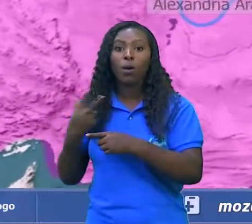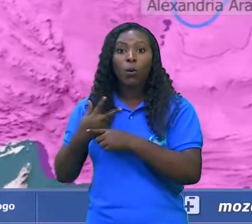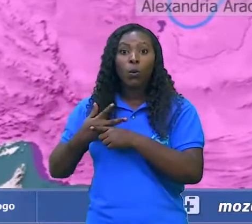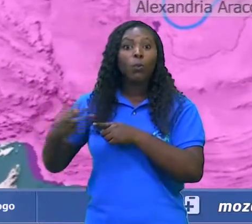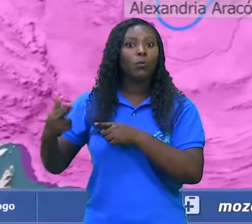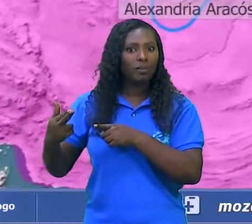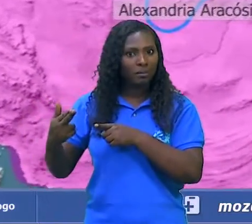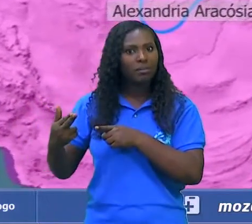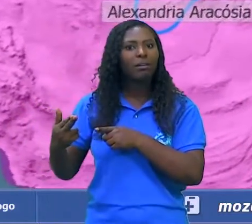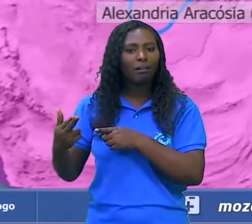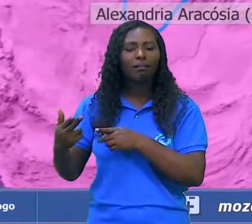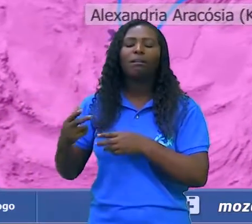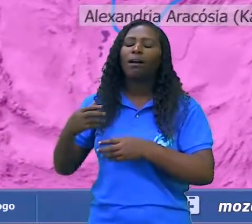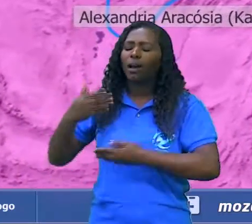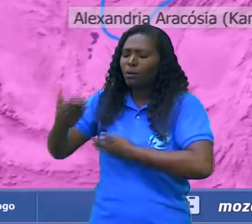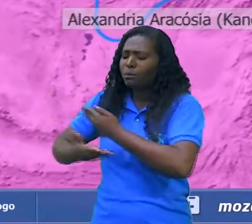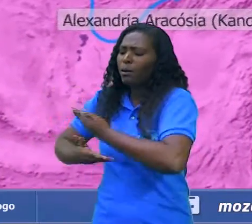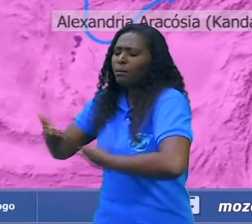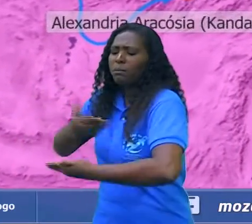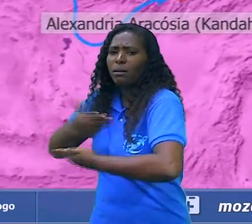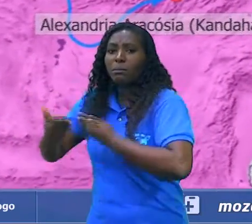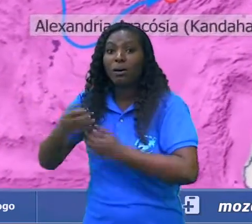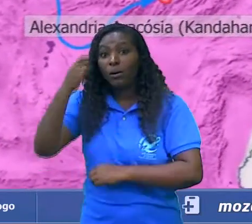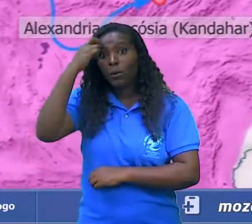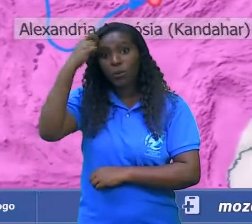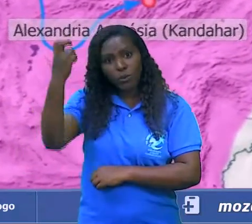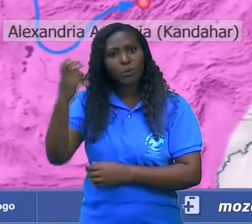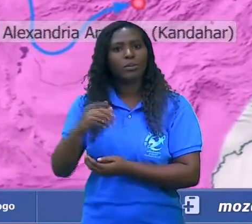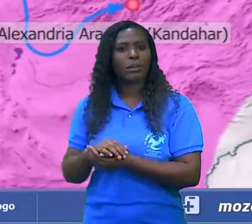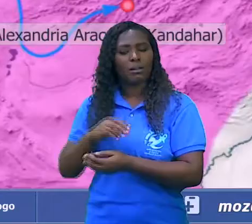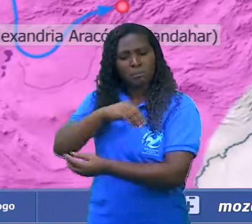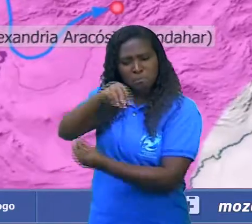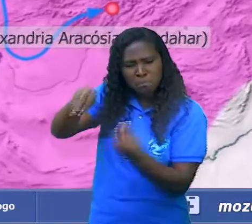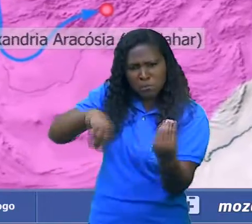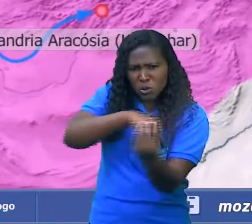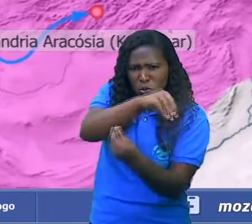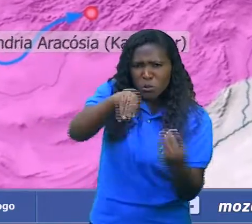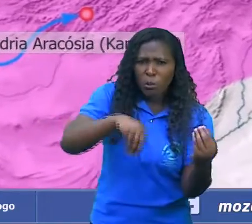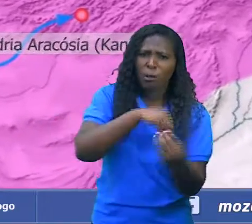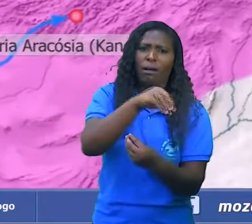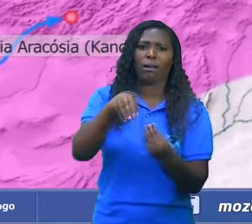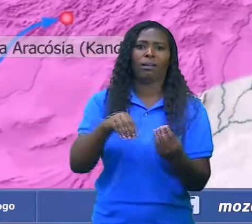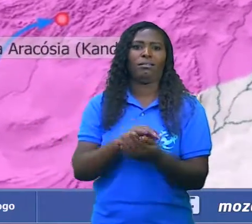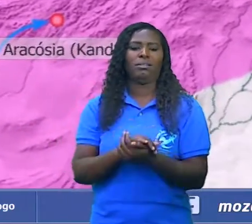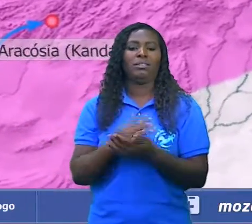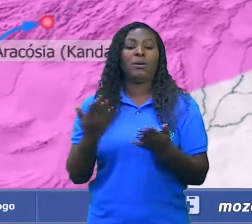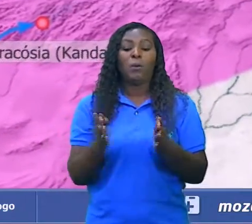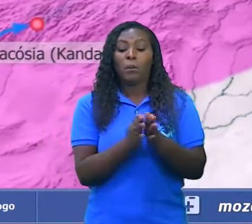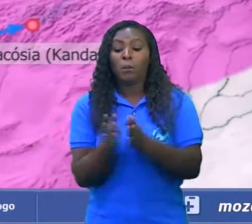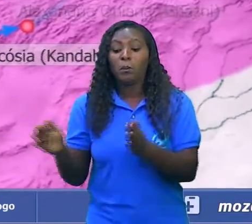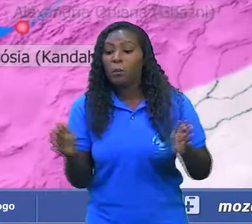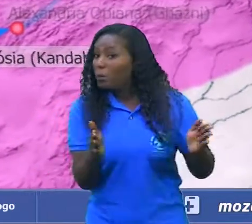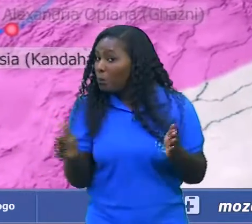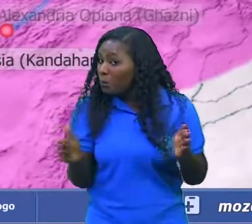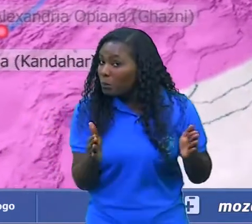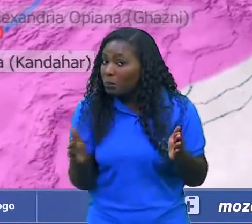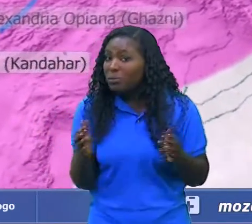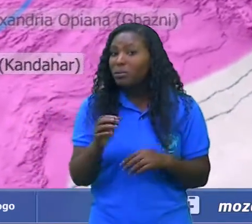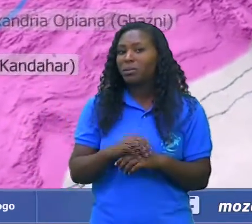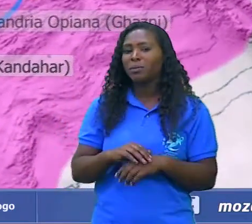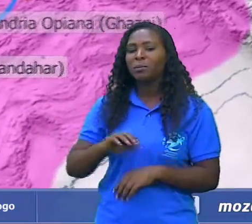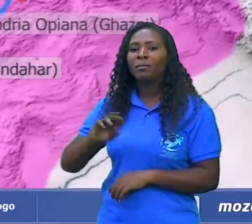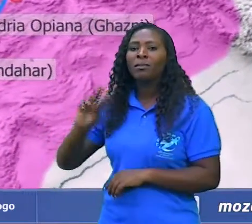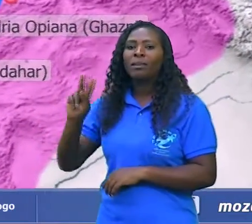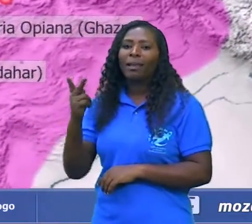a Grécia e para as regiões dominadas as culturas de outros povos. O período helenístico foi marcado pelo